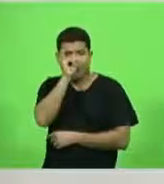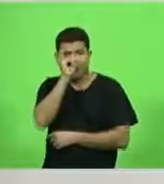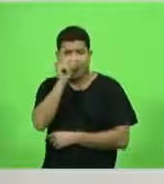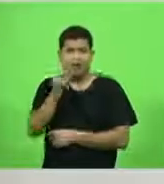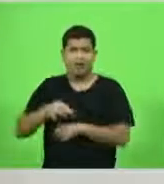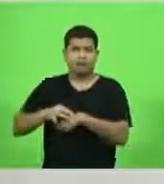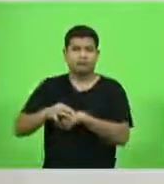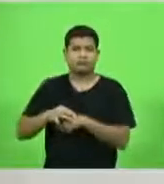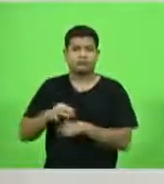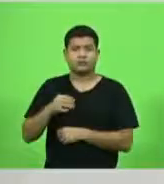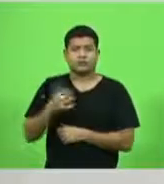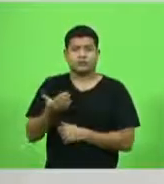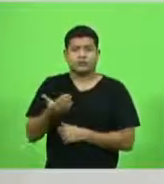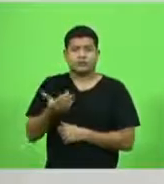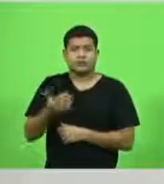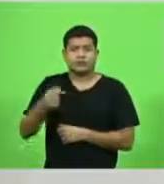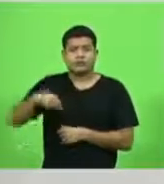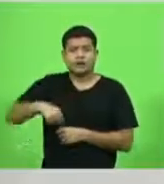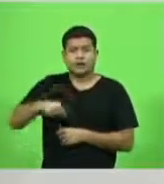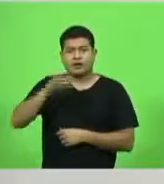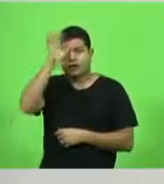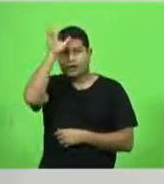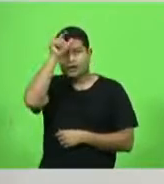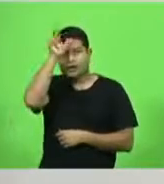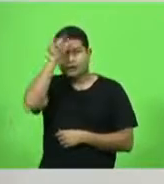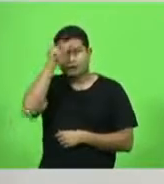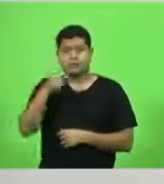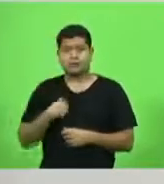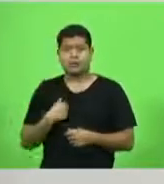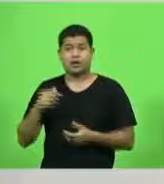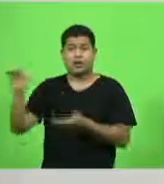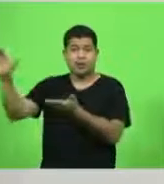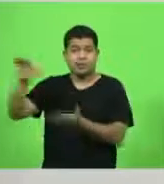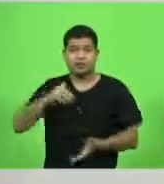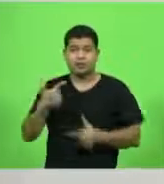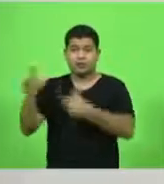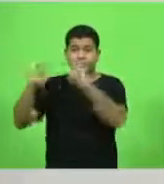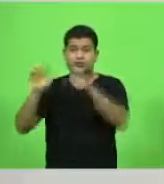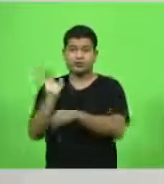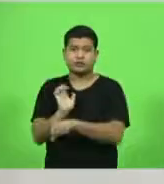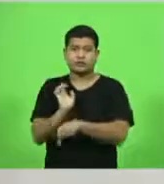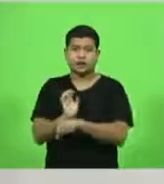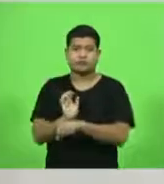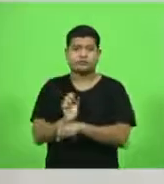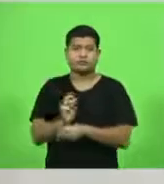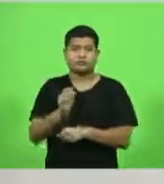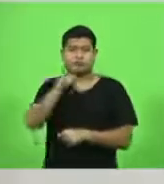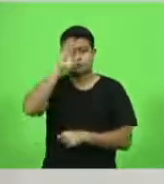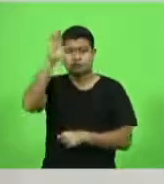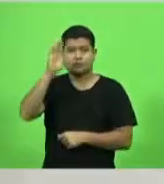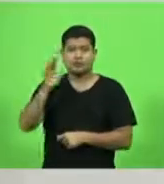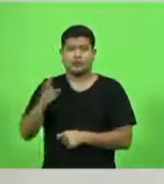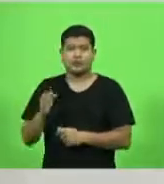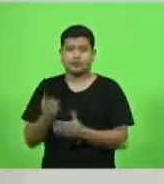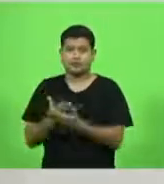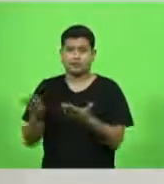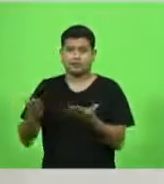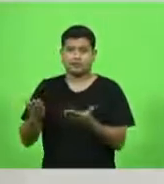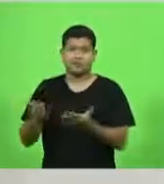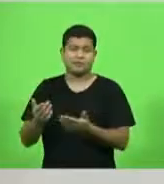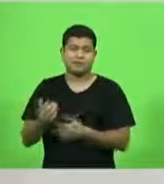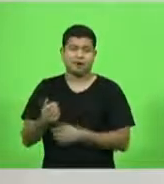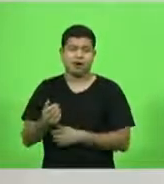que importa de outros estados, principalmente grãos, tem um custo elevado nesse transporte rodoviário,